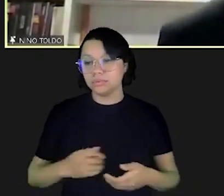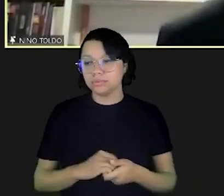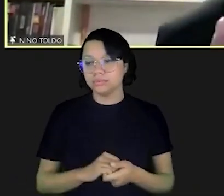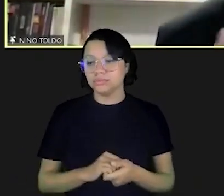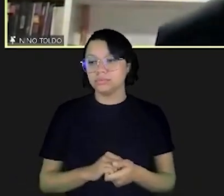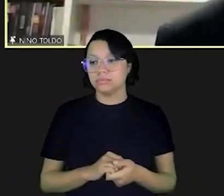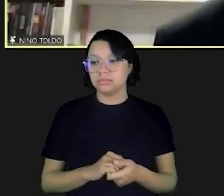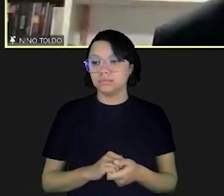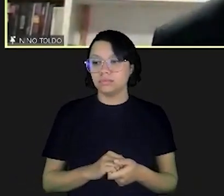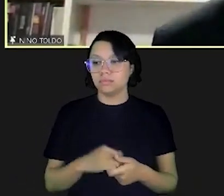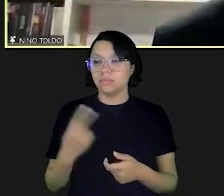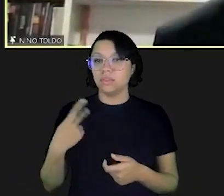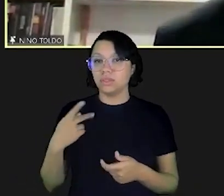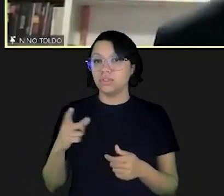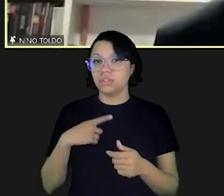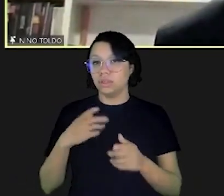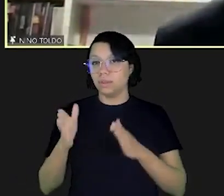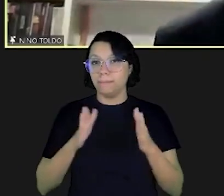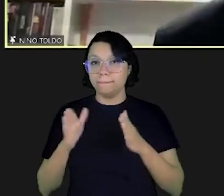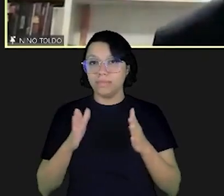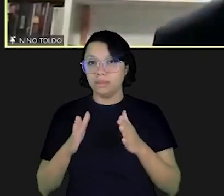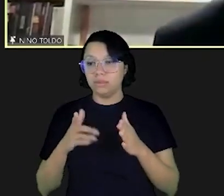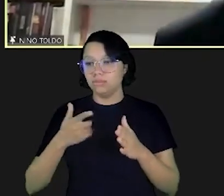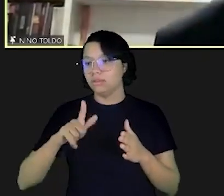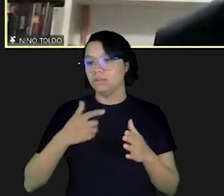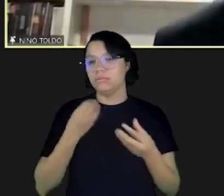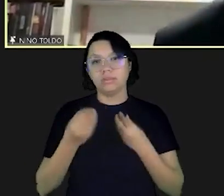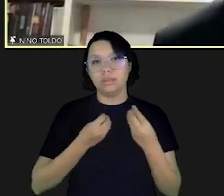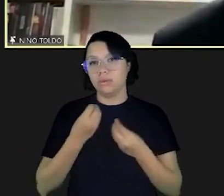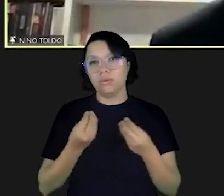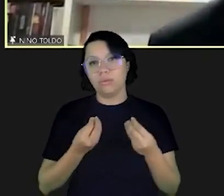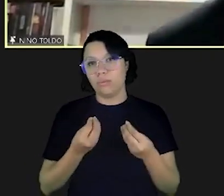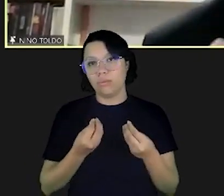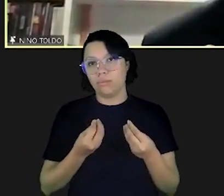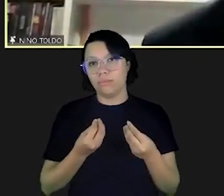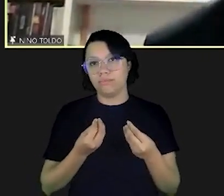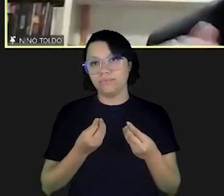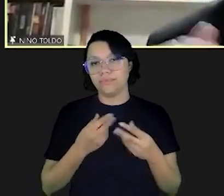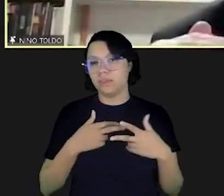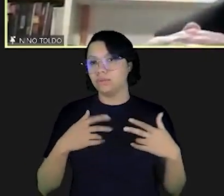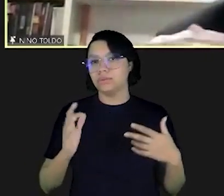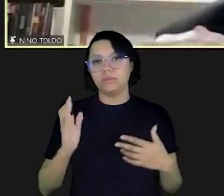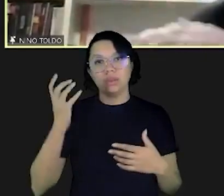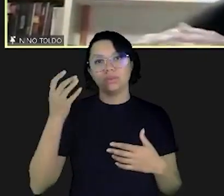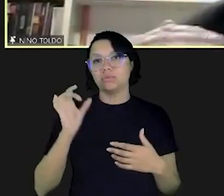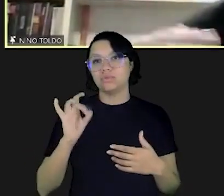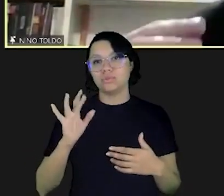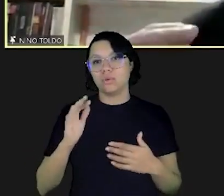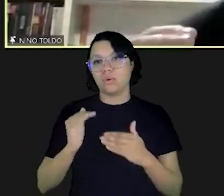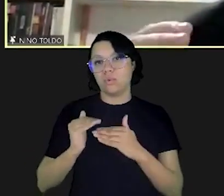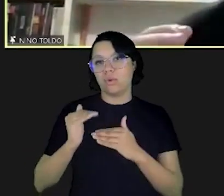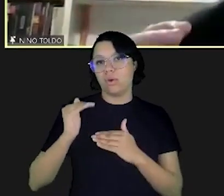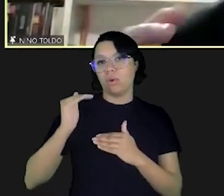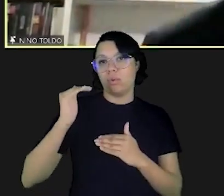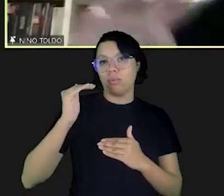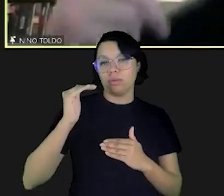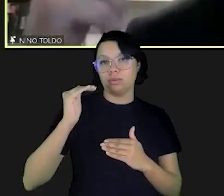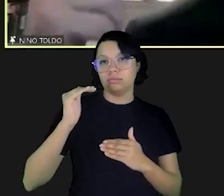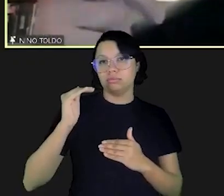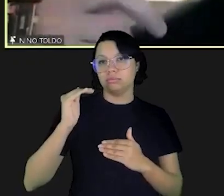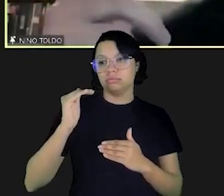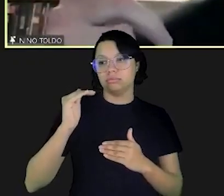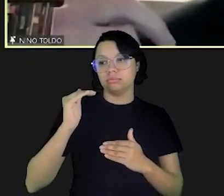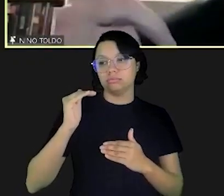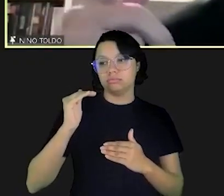e a gente passa um período que não tem jeito mas adianta as coisas não se resolvem apenas com o